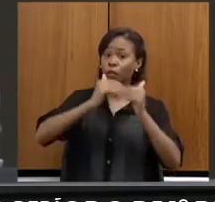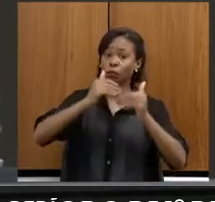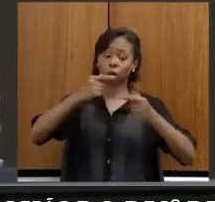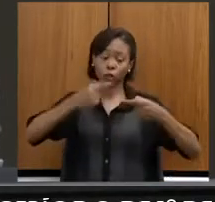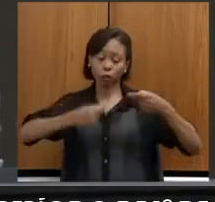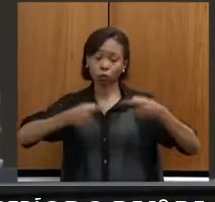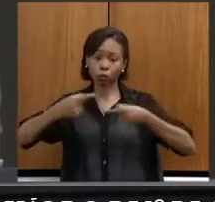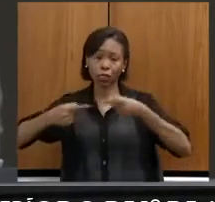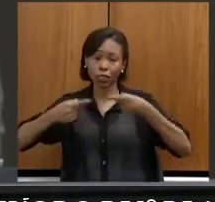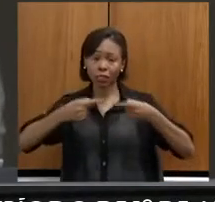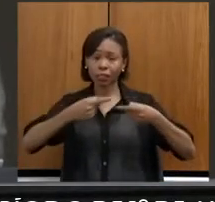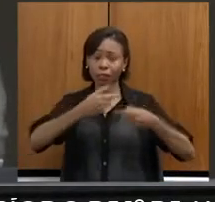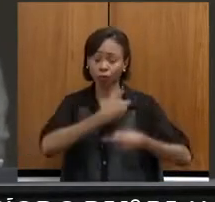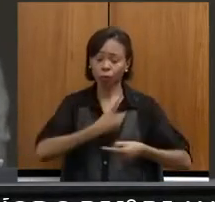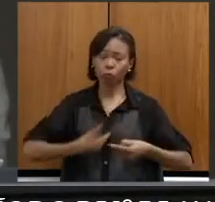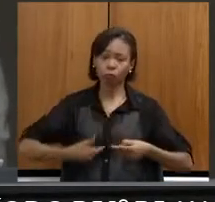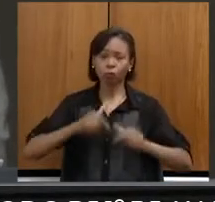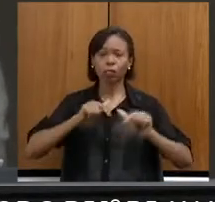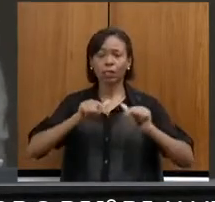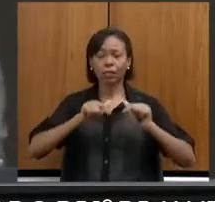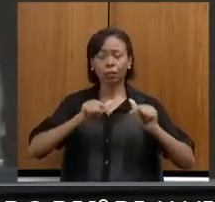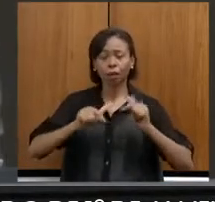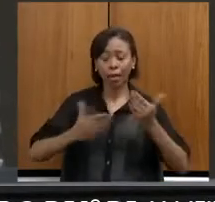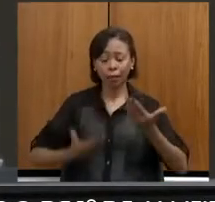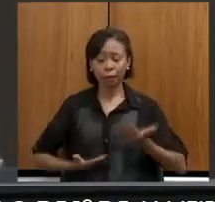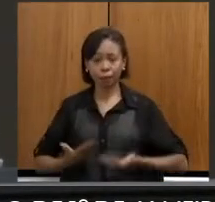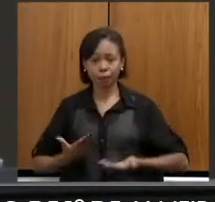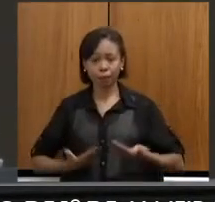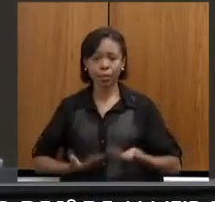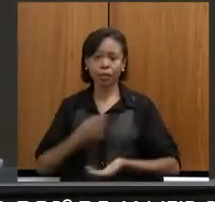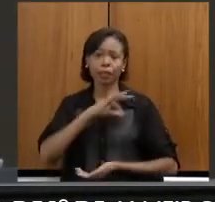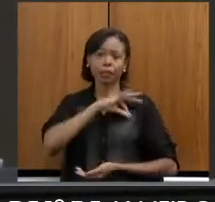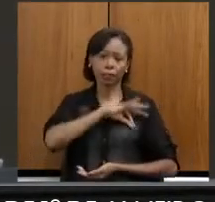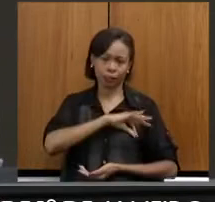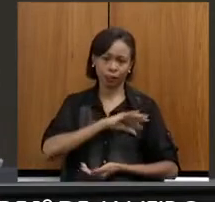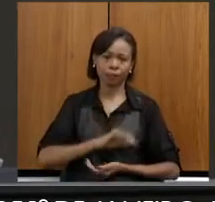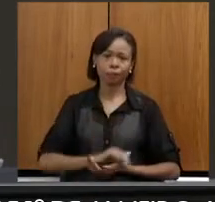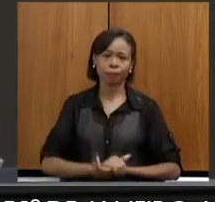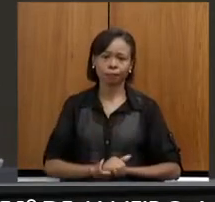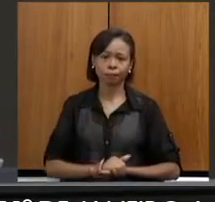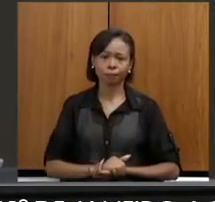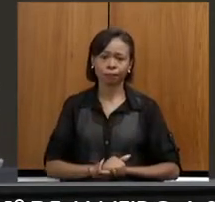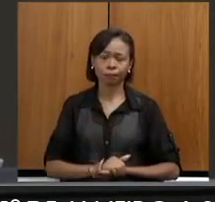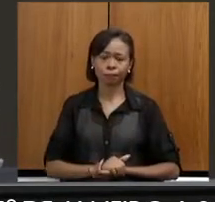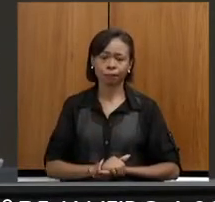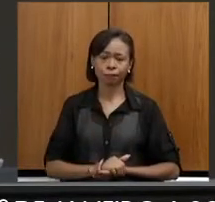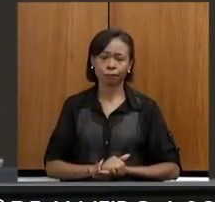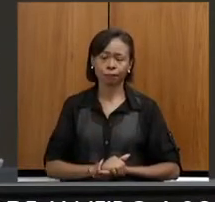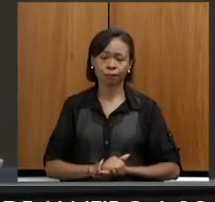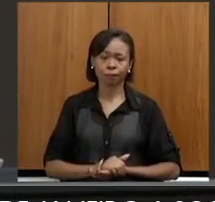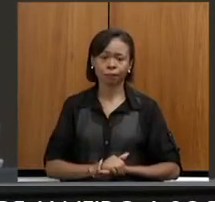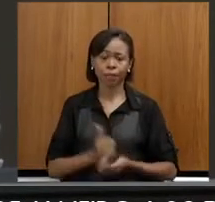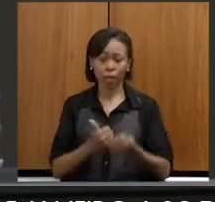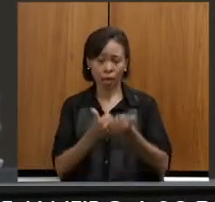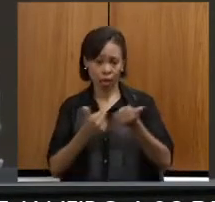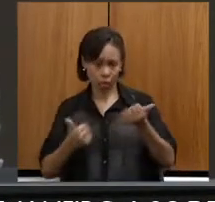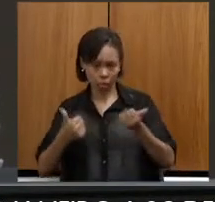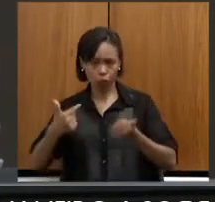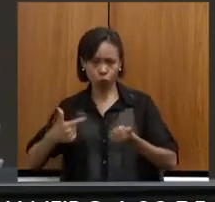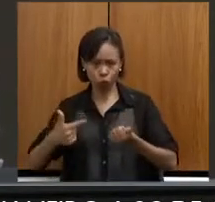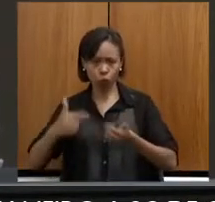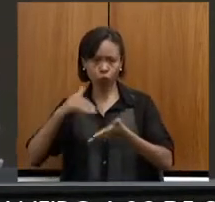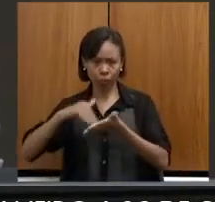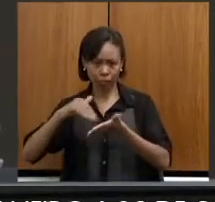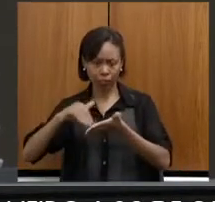públicas de trabalho, emprego e renda. A Subsecretaria do Trabalho e